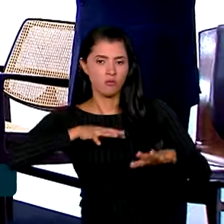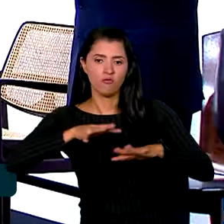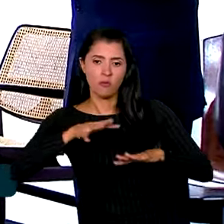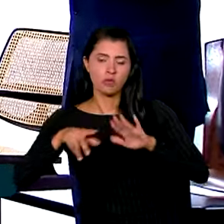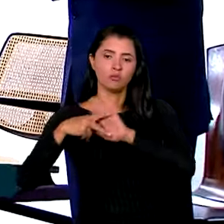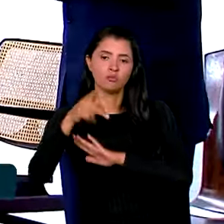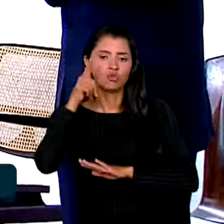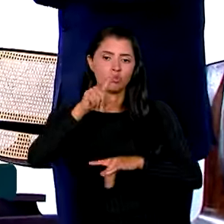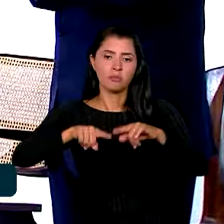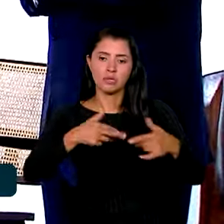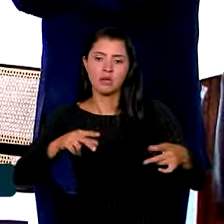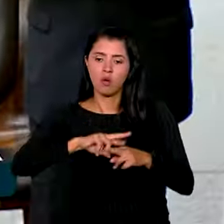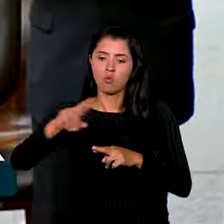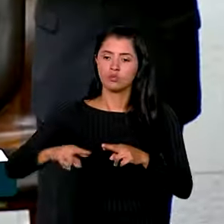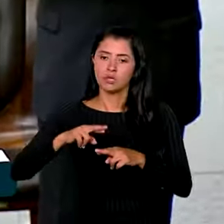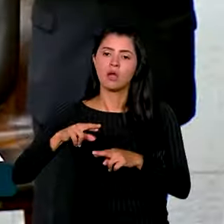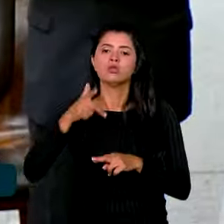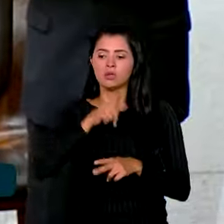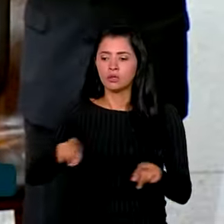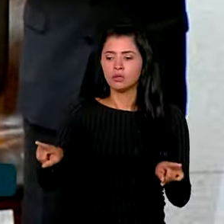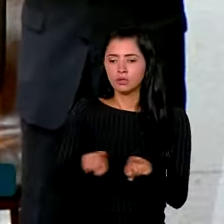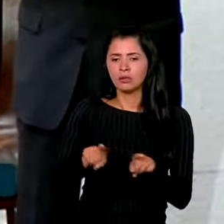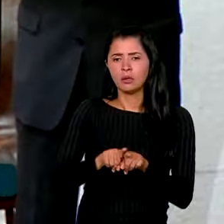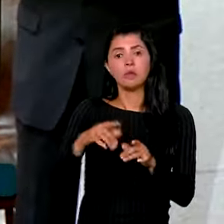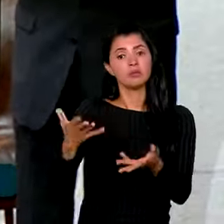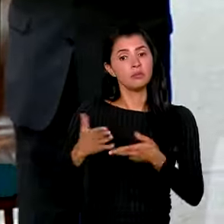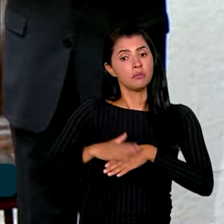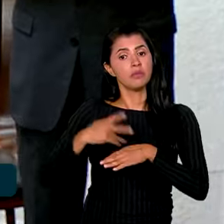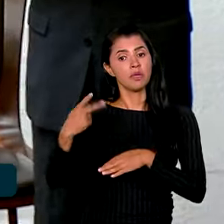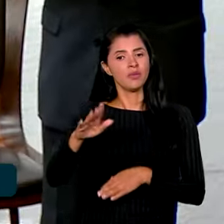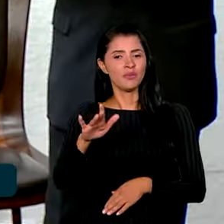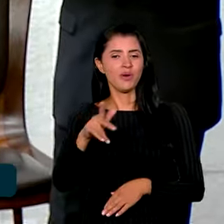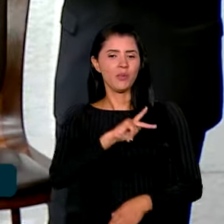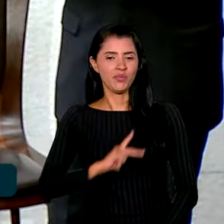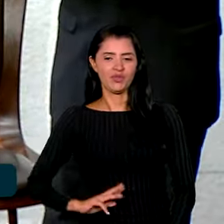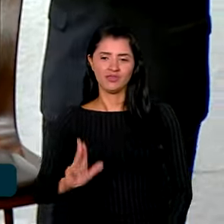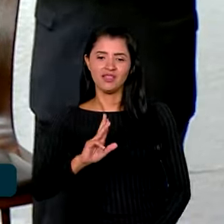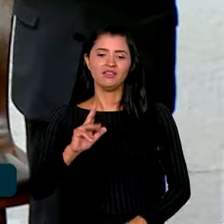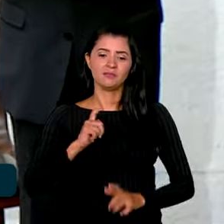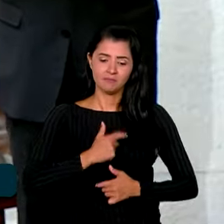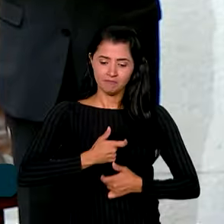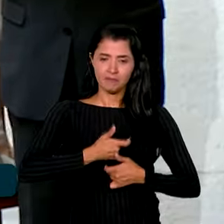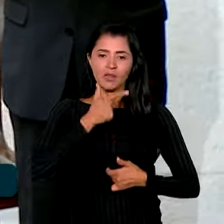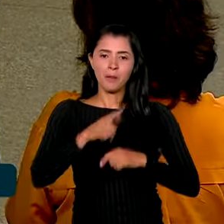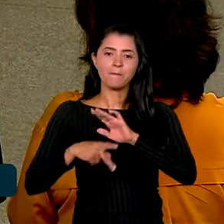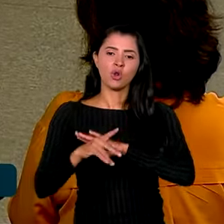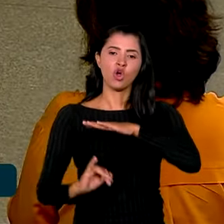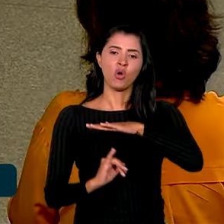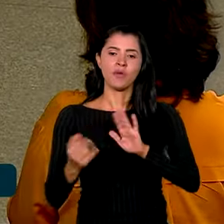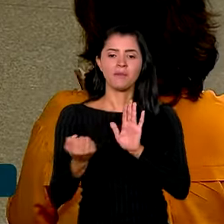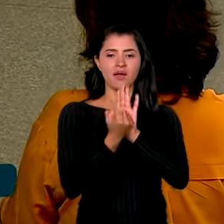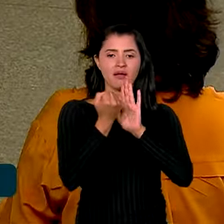de Catadores de Materiais Recicláveis, também receberam das mãos do presidente Lula a insígnia da Ordem do Rio Branco.